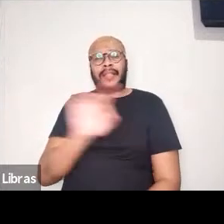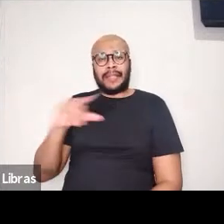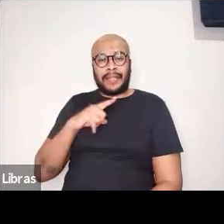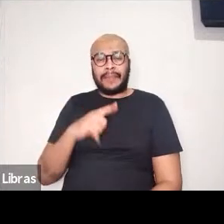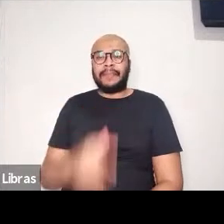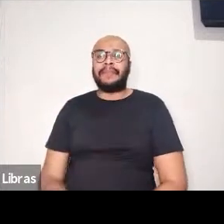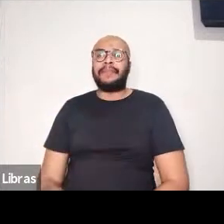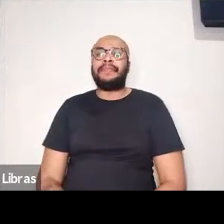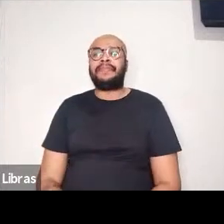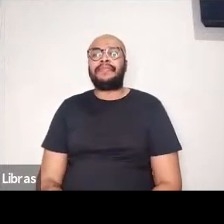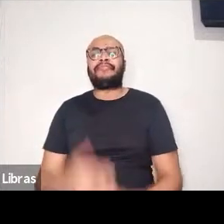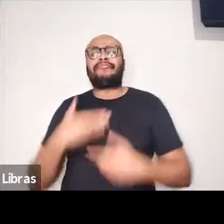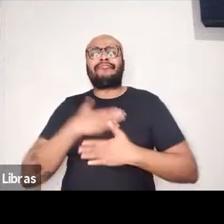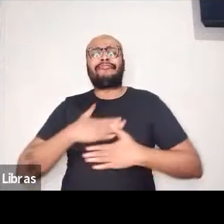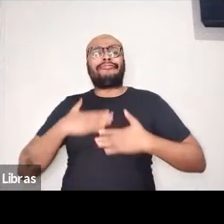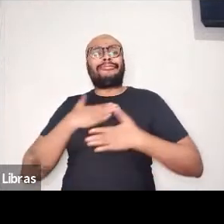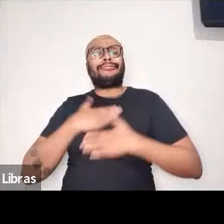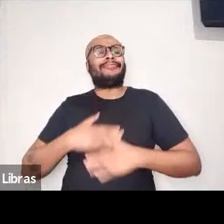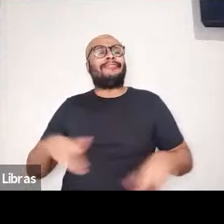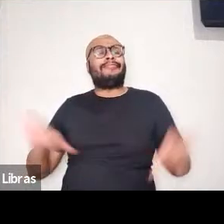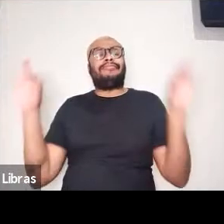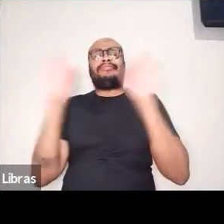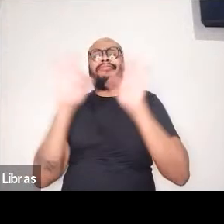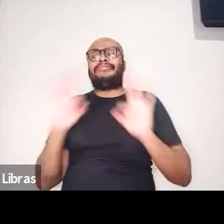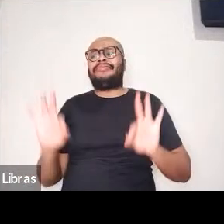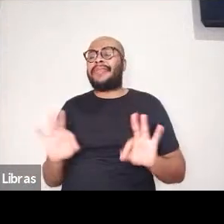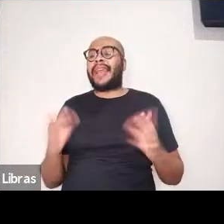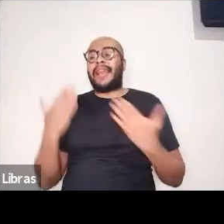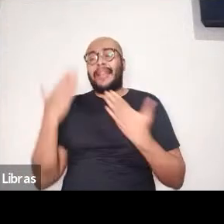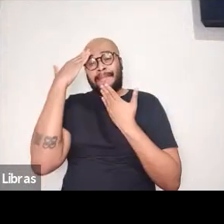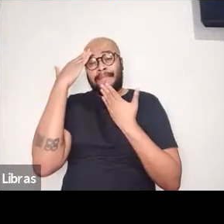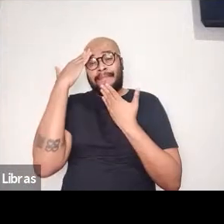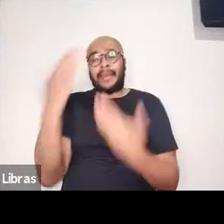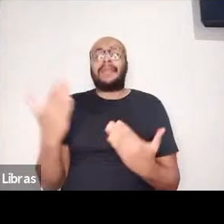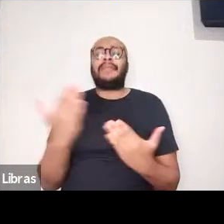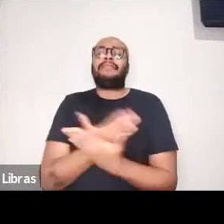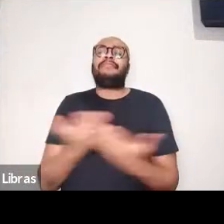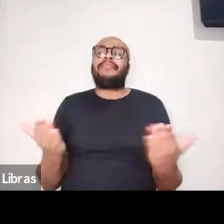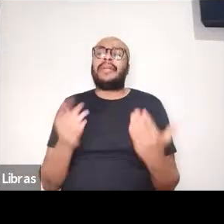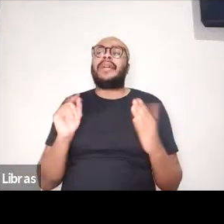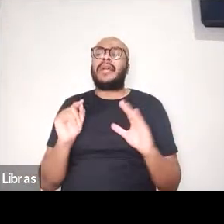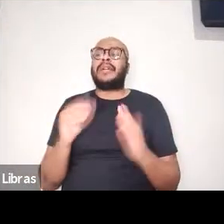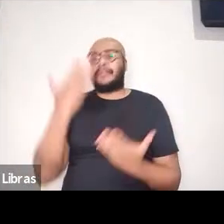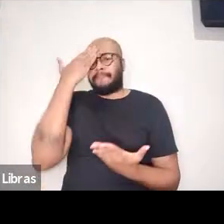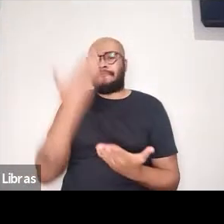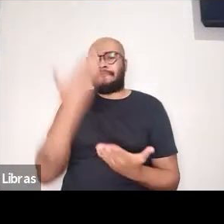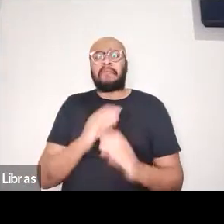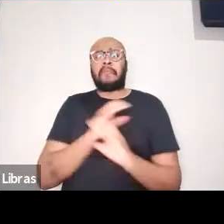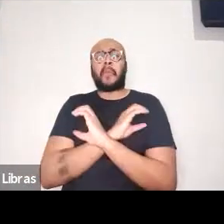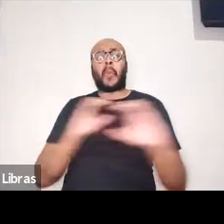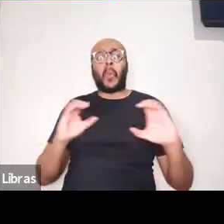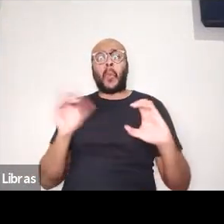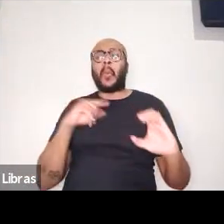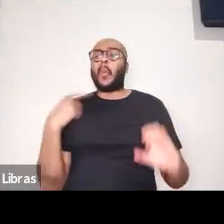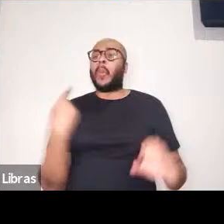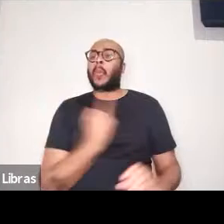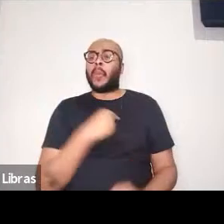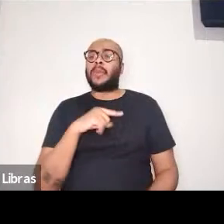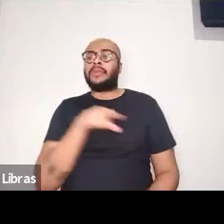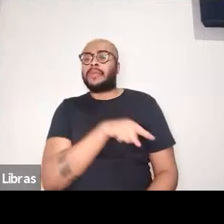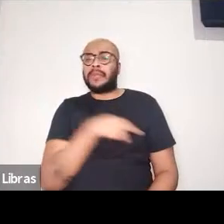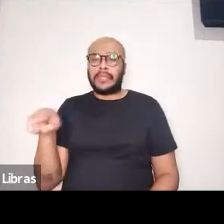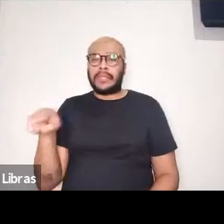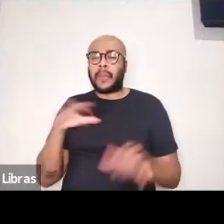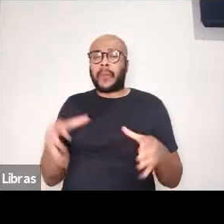imensa alegria, agradecendo, né, a confiança, essa, da nossa